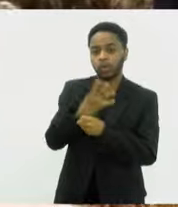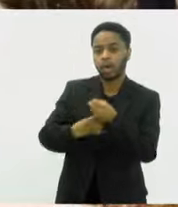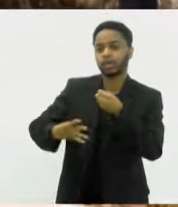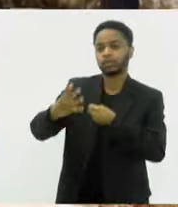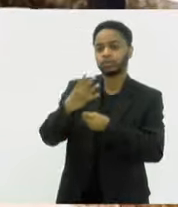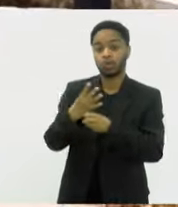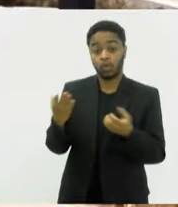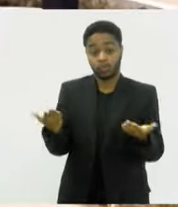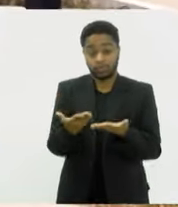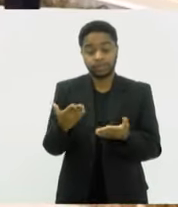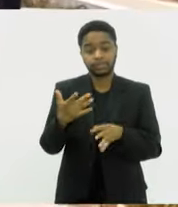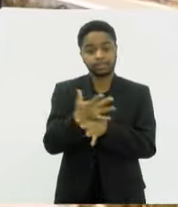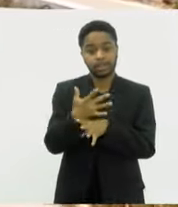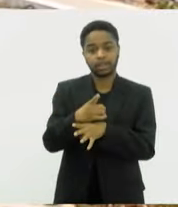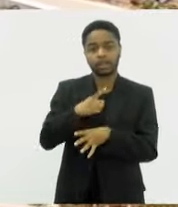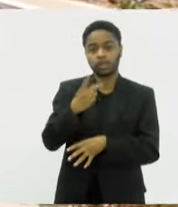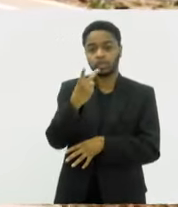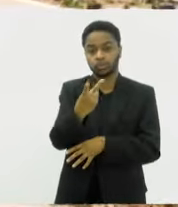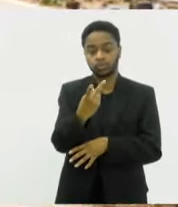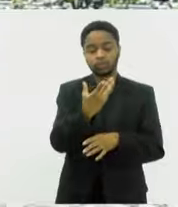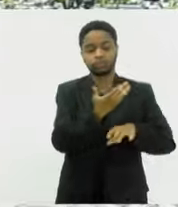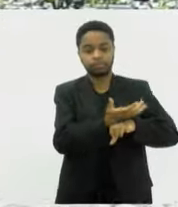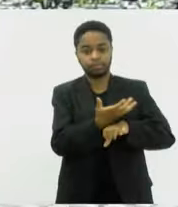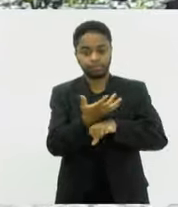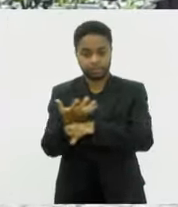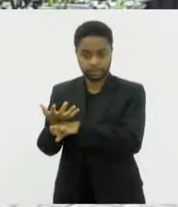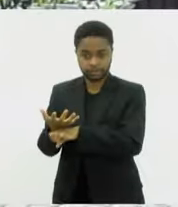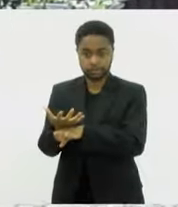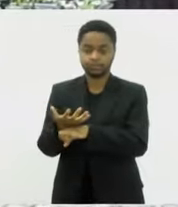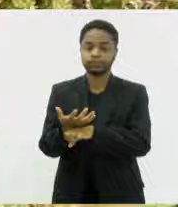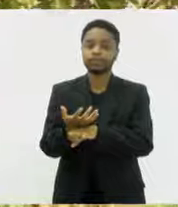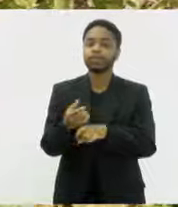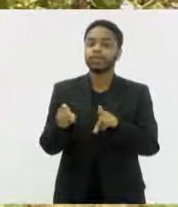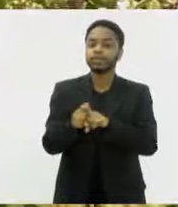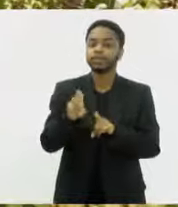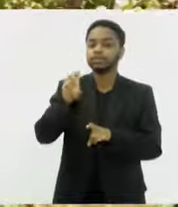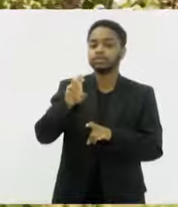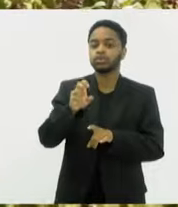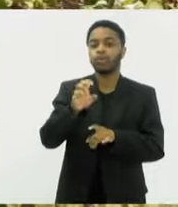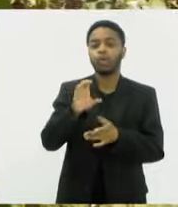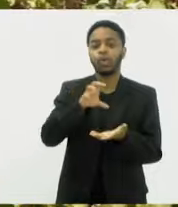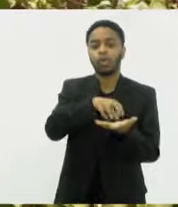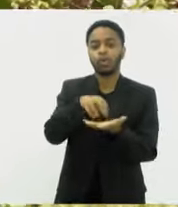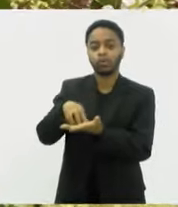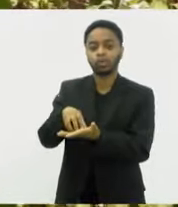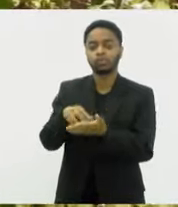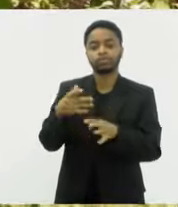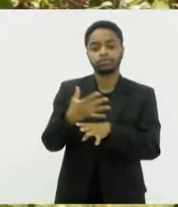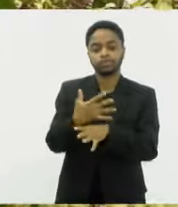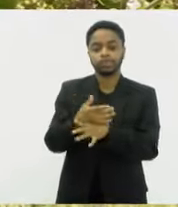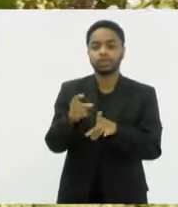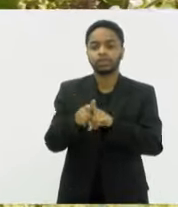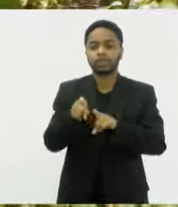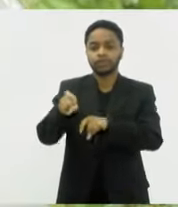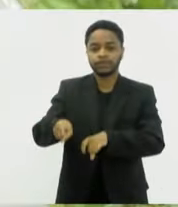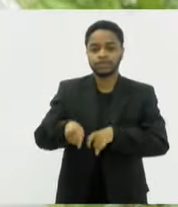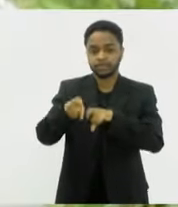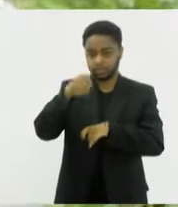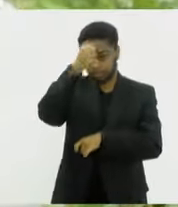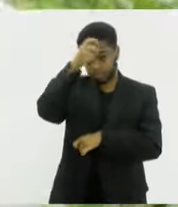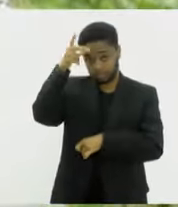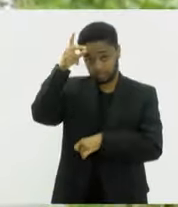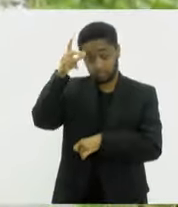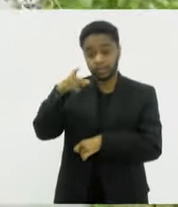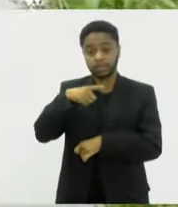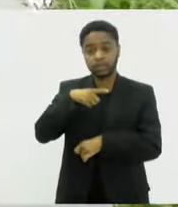dia, a cidade possui duas praças acroecológicas, cinco hortas urbanas e a fazenda municipal Joaquim Pinheiro Onde os produtos